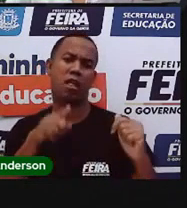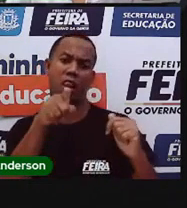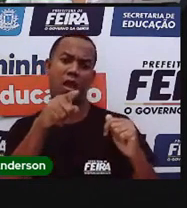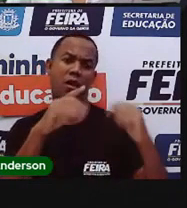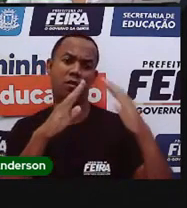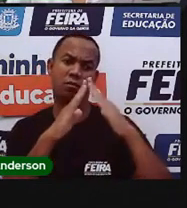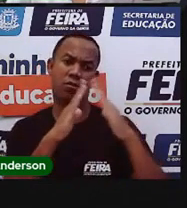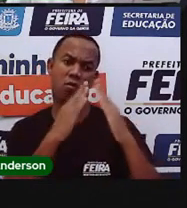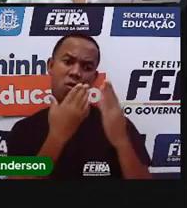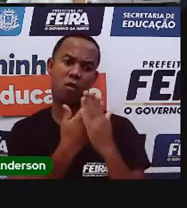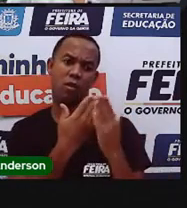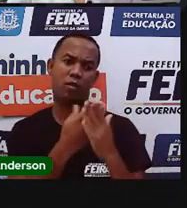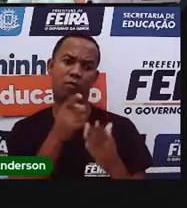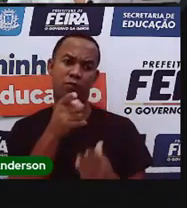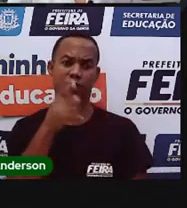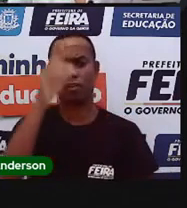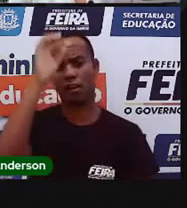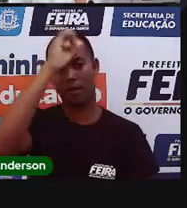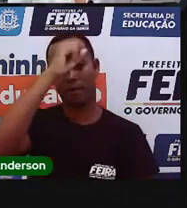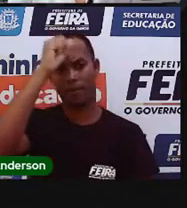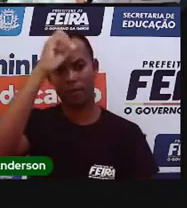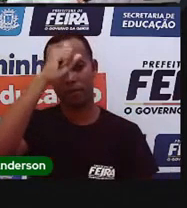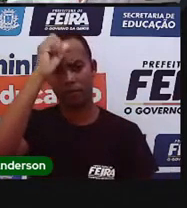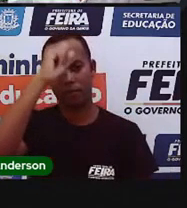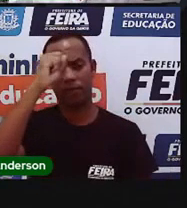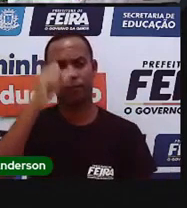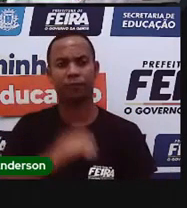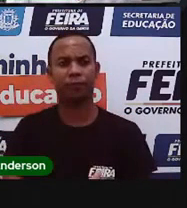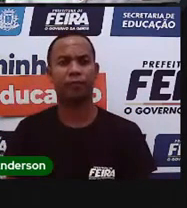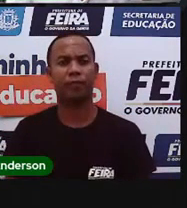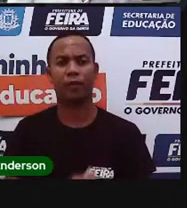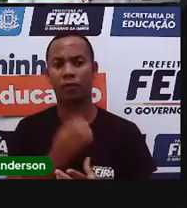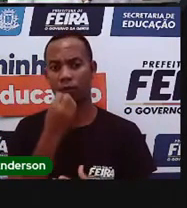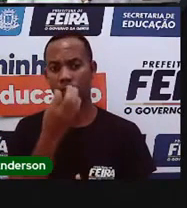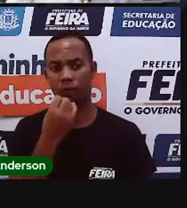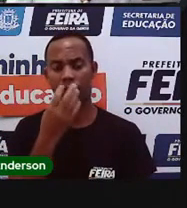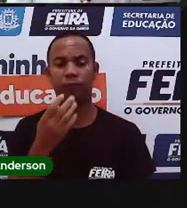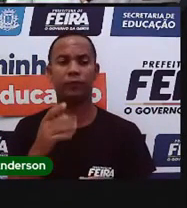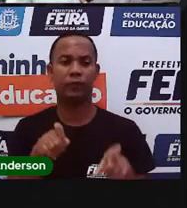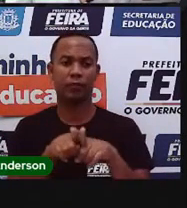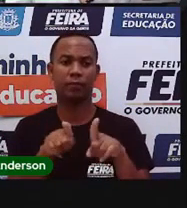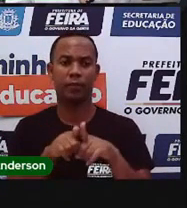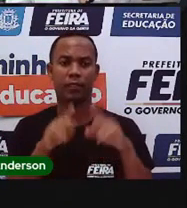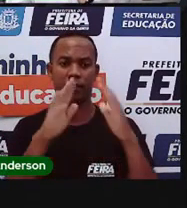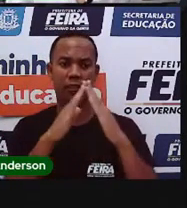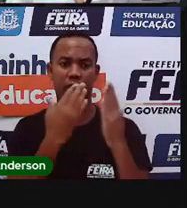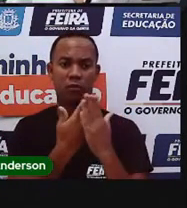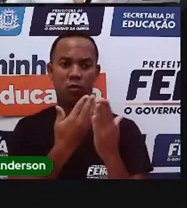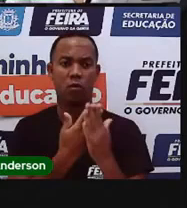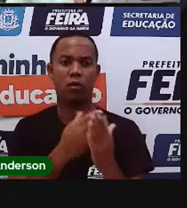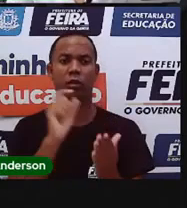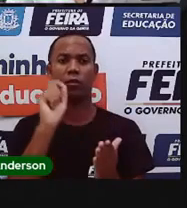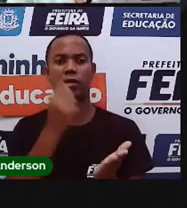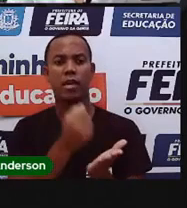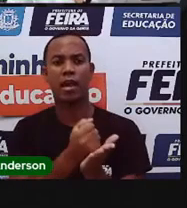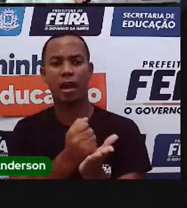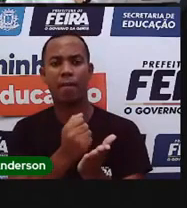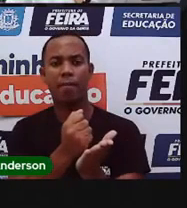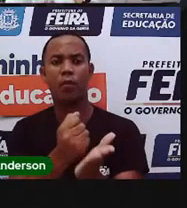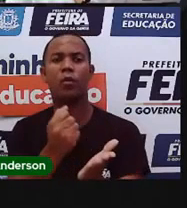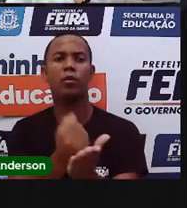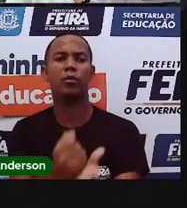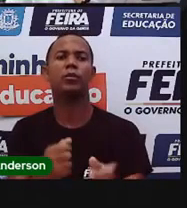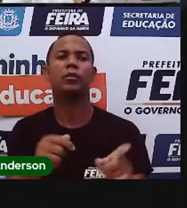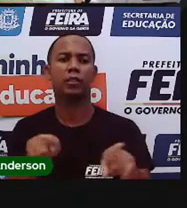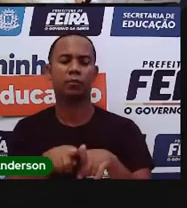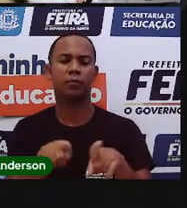faz o que? Você aprende, não isso? E, bom, é na escola também que você encontra o apoio à comunidade que a rodeia,